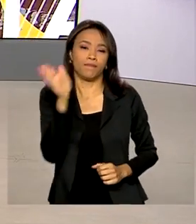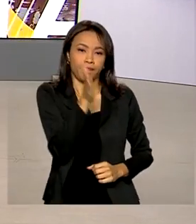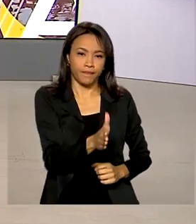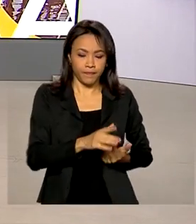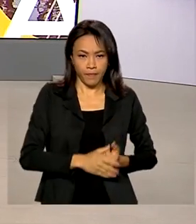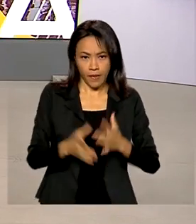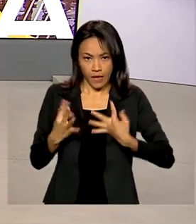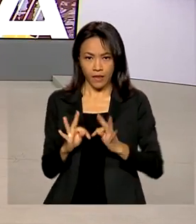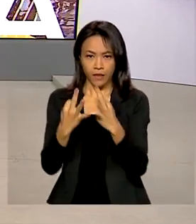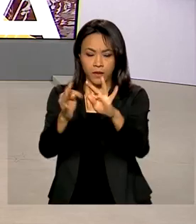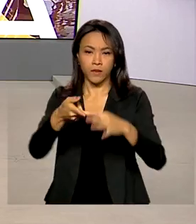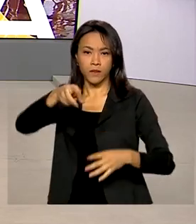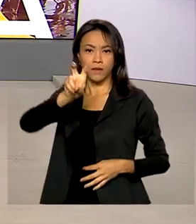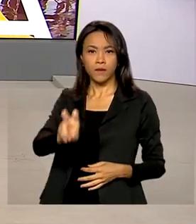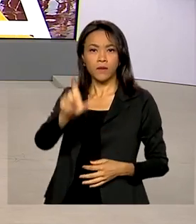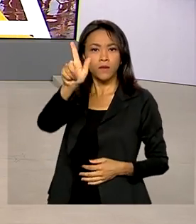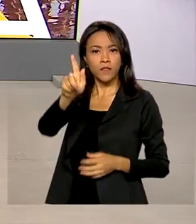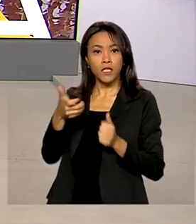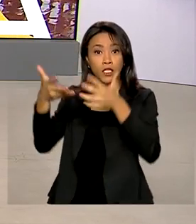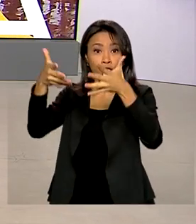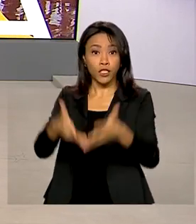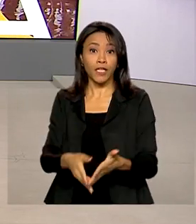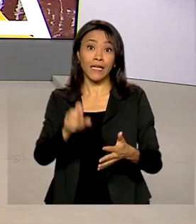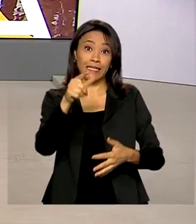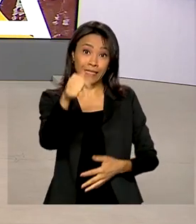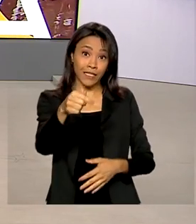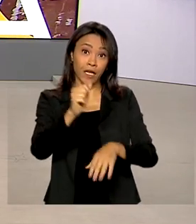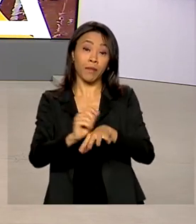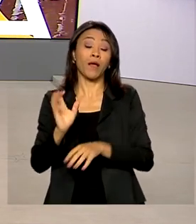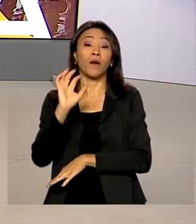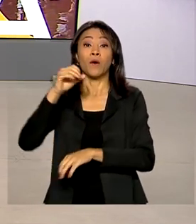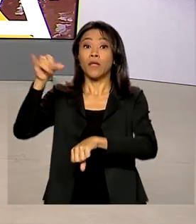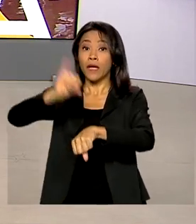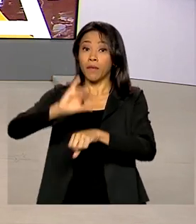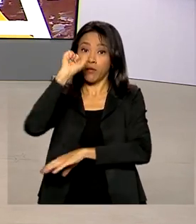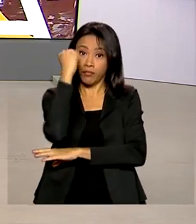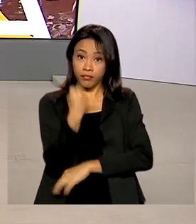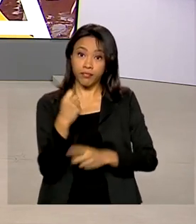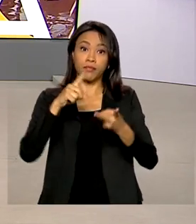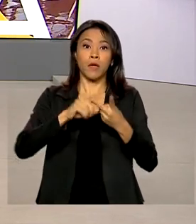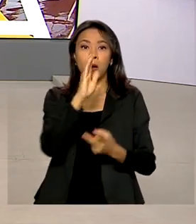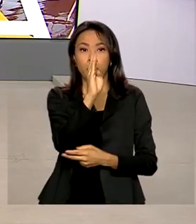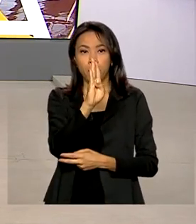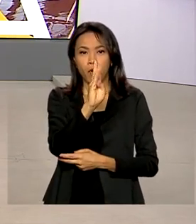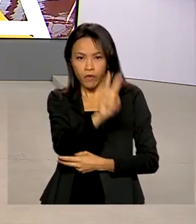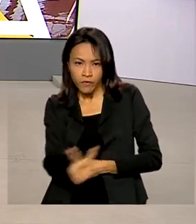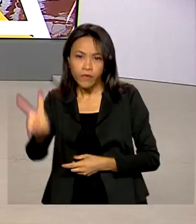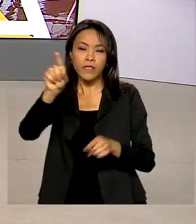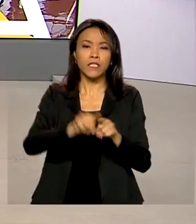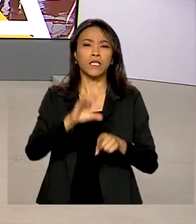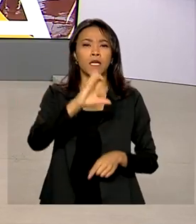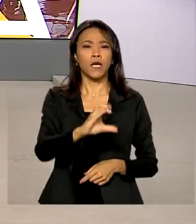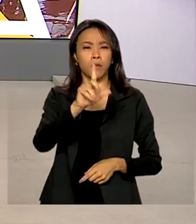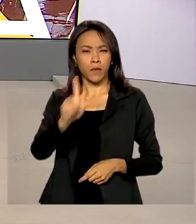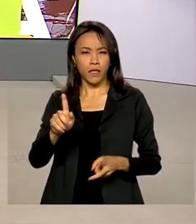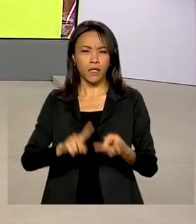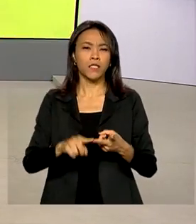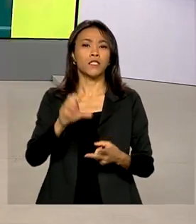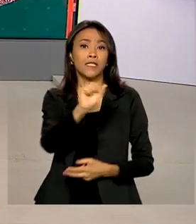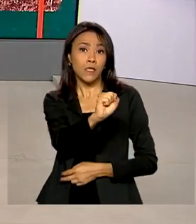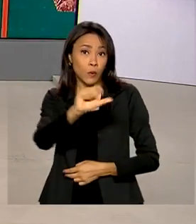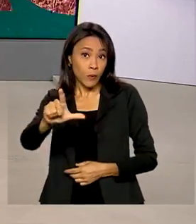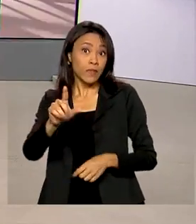5G chega hoje a mais sete capitais. Aracaju, Boa Vista, Campo Grande, Cuiabá, Maceió, São Luís e